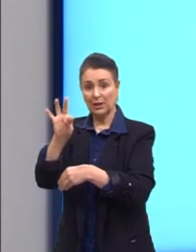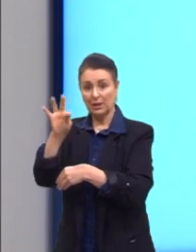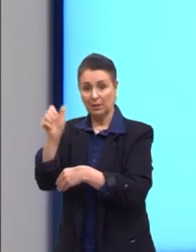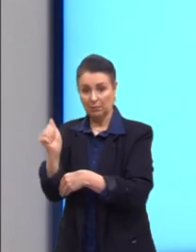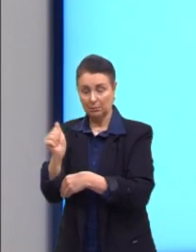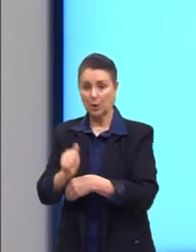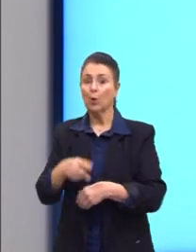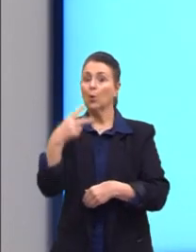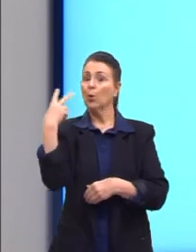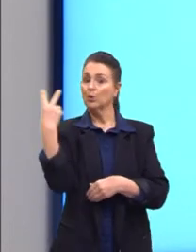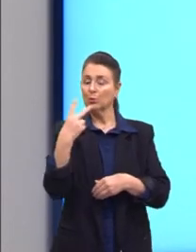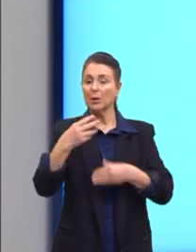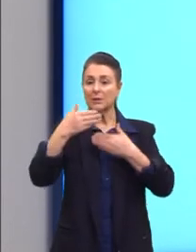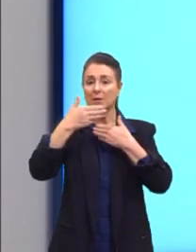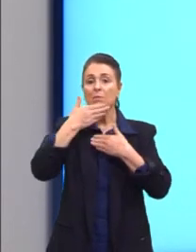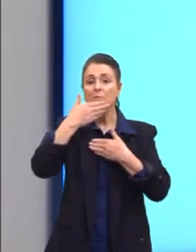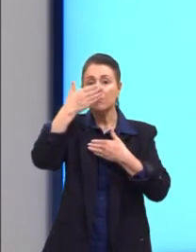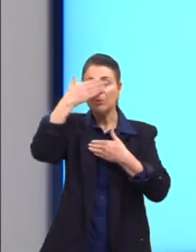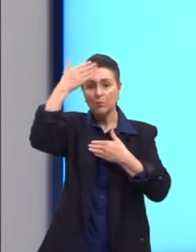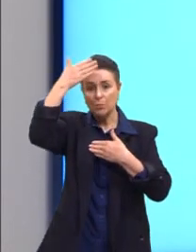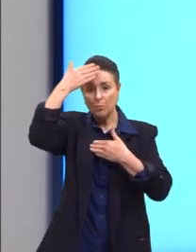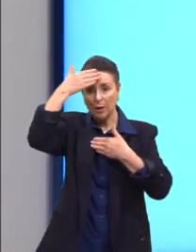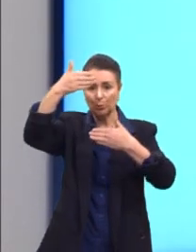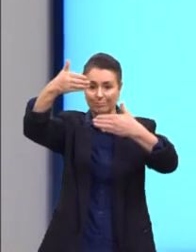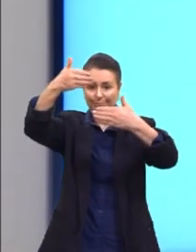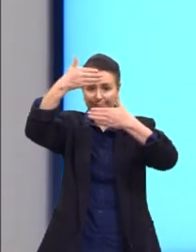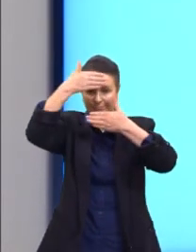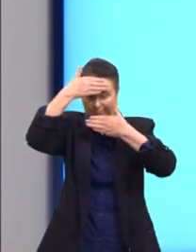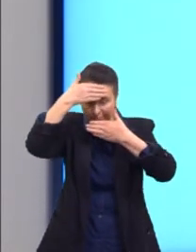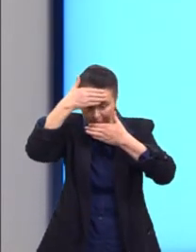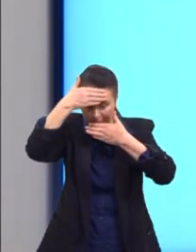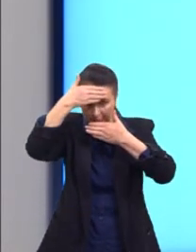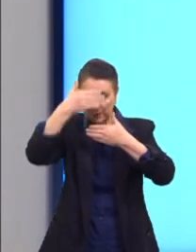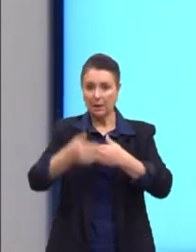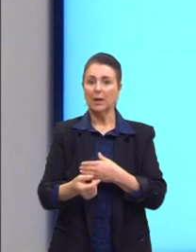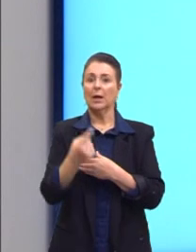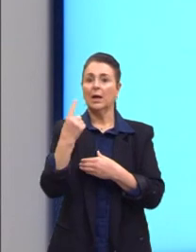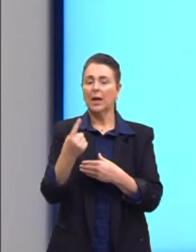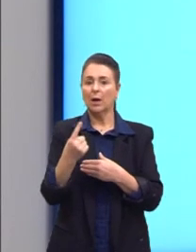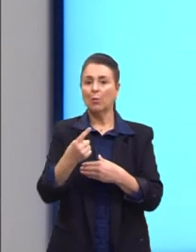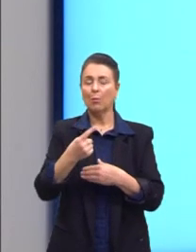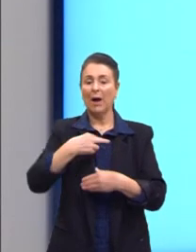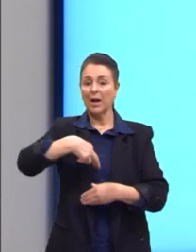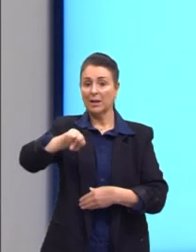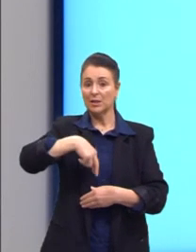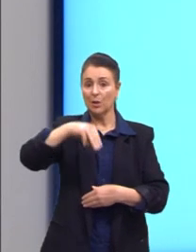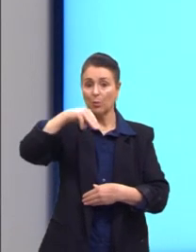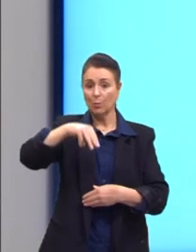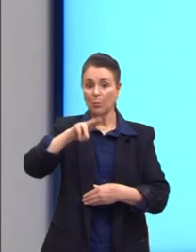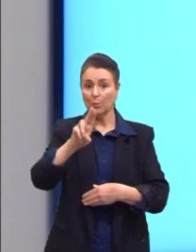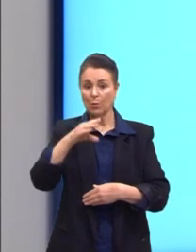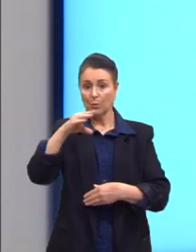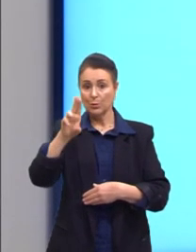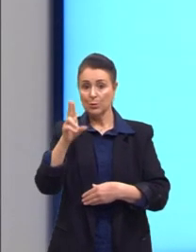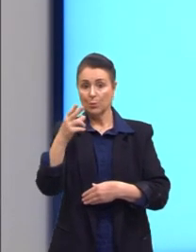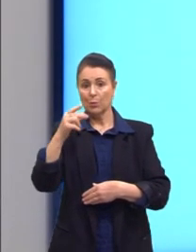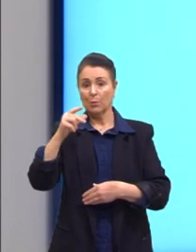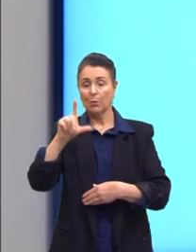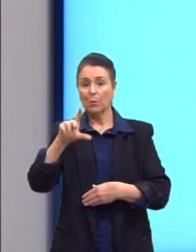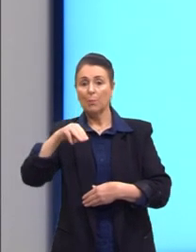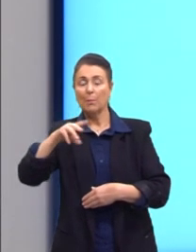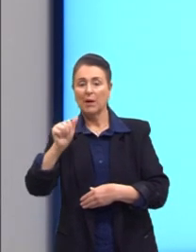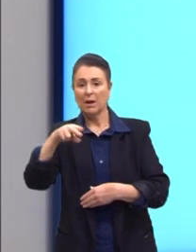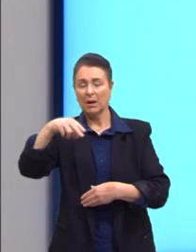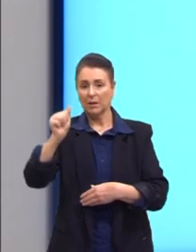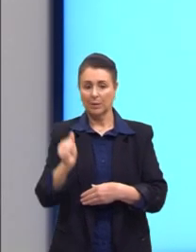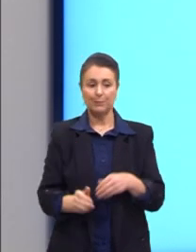Muçulmano, então, é quem pratica o Islã, quem é do islamismo, a maior religião que nós temos aí no mundo. Os sunitas, que são